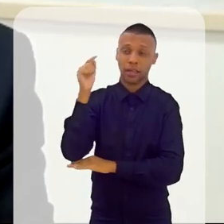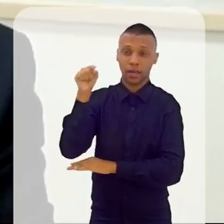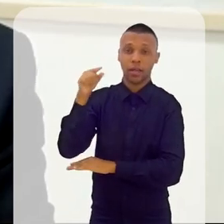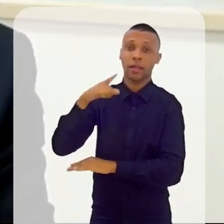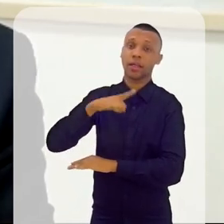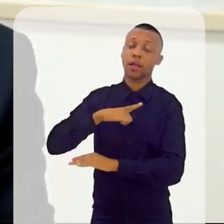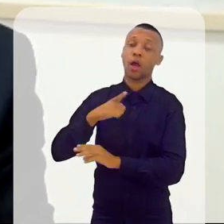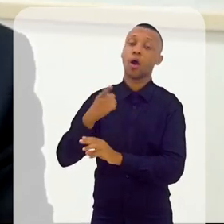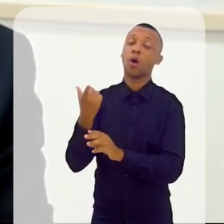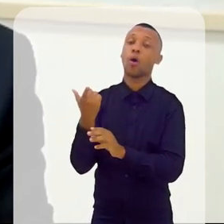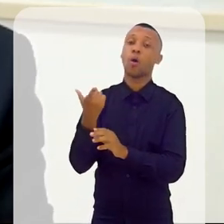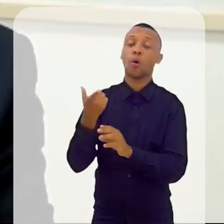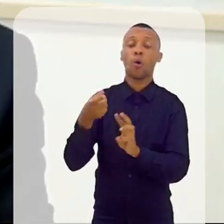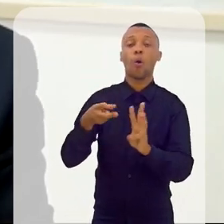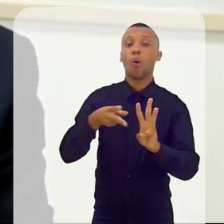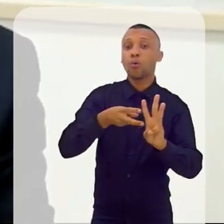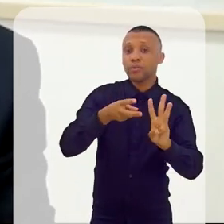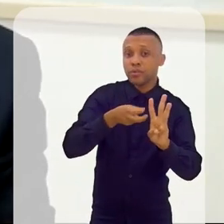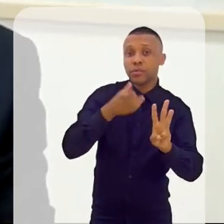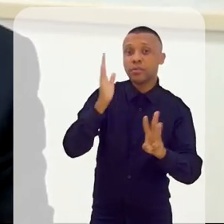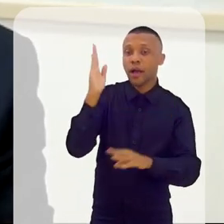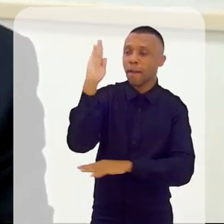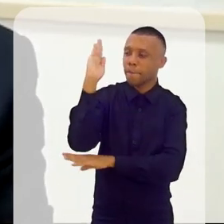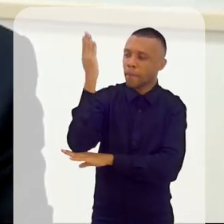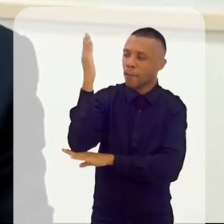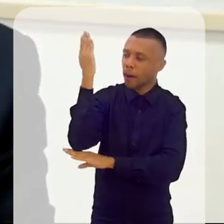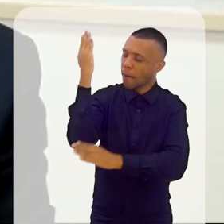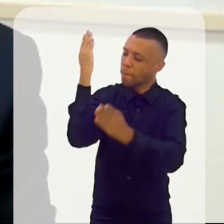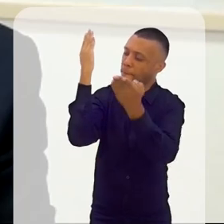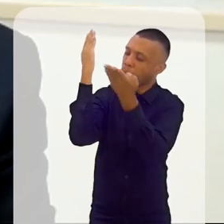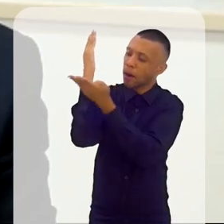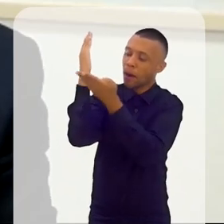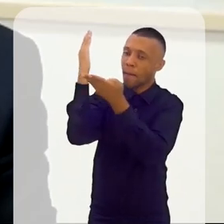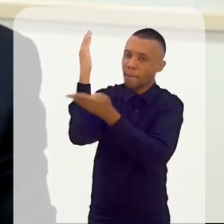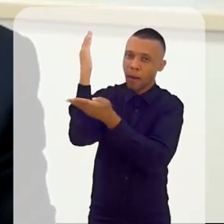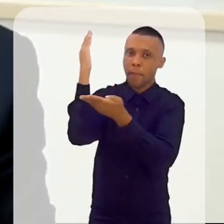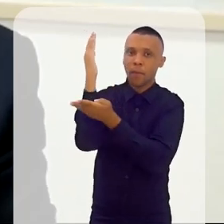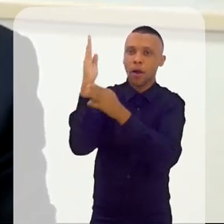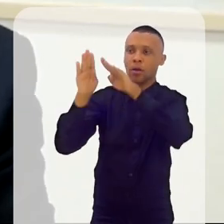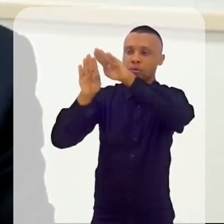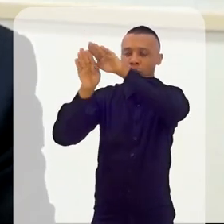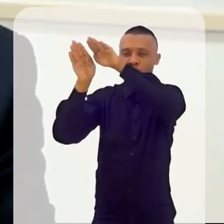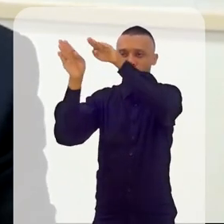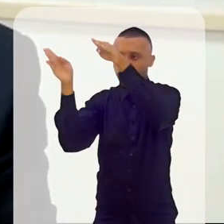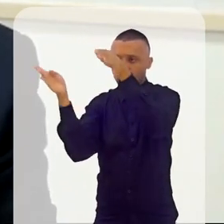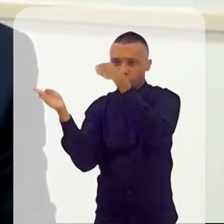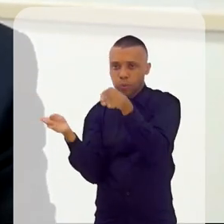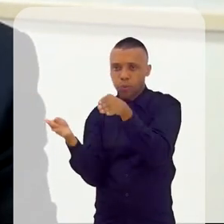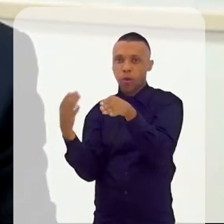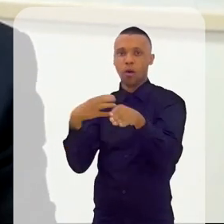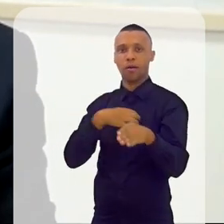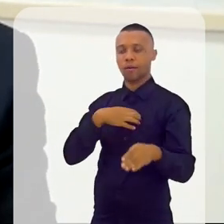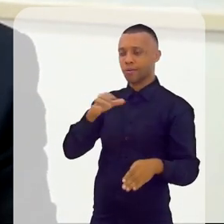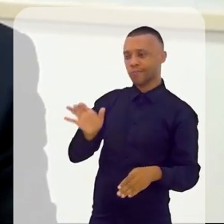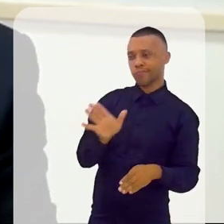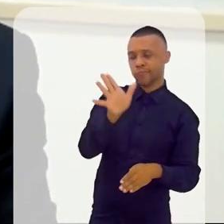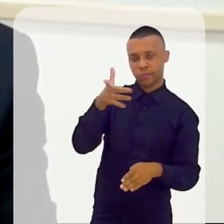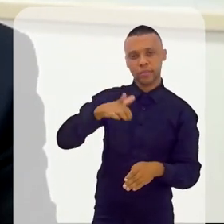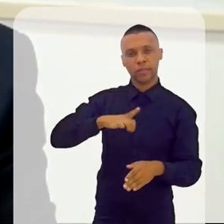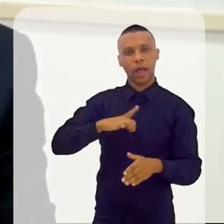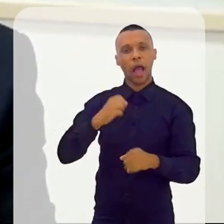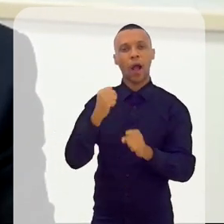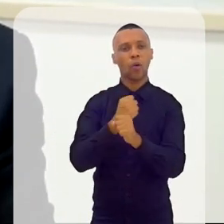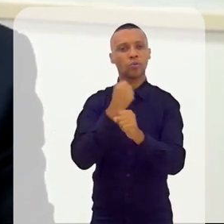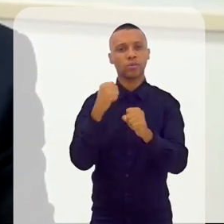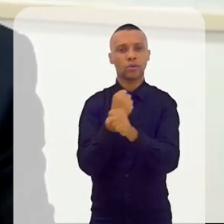tem... Os índios já cortam as madeiras em função da curvatura que teria a construção.